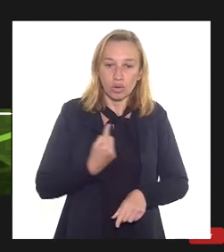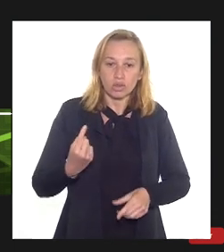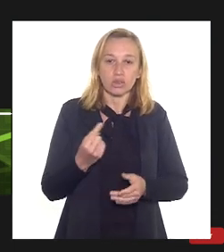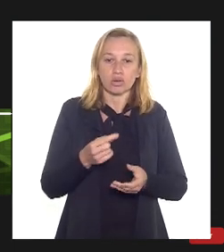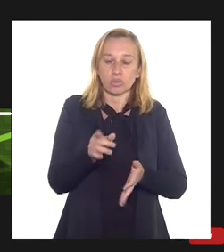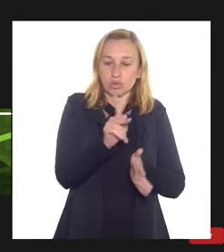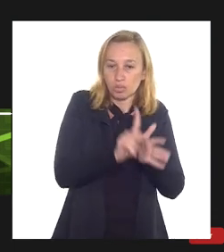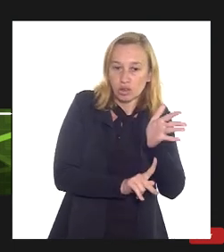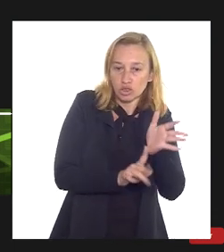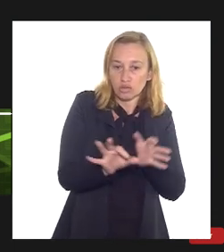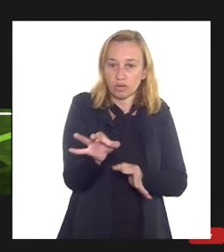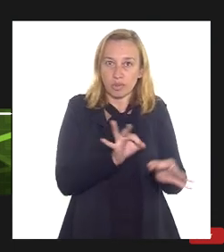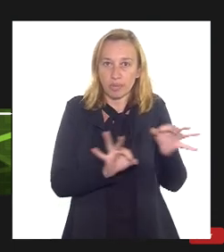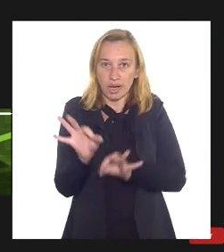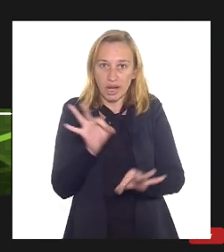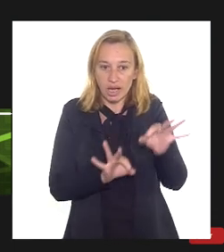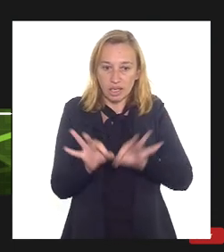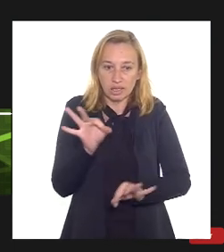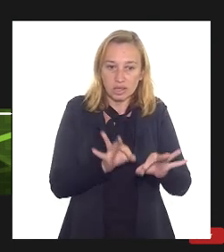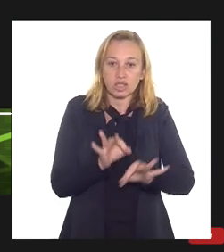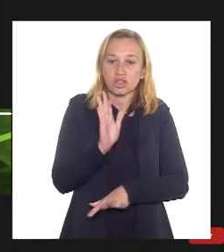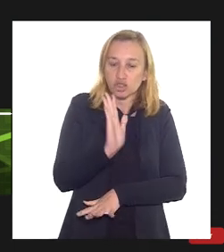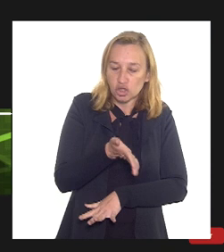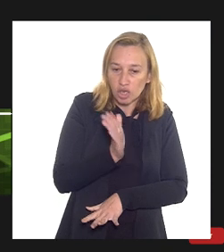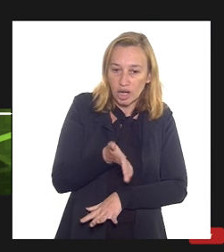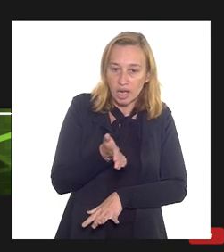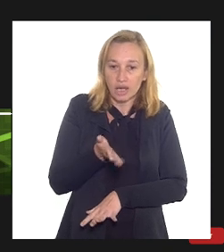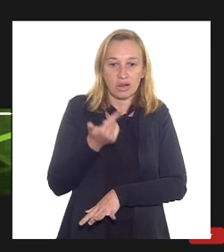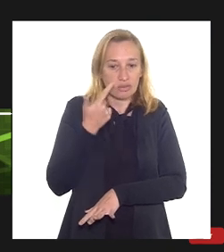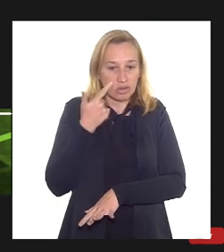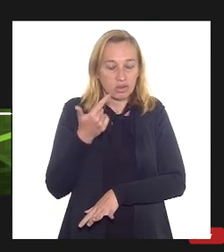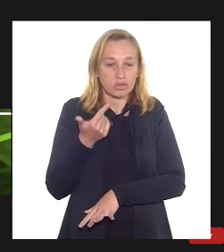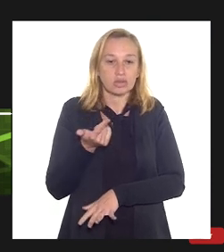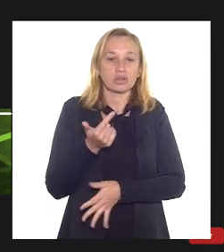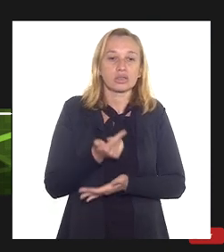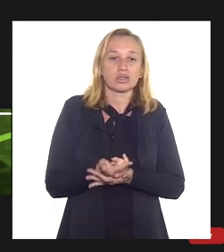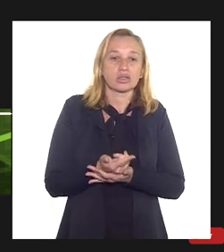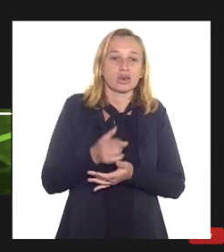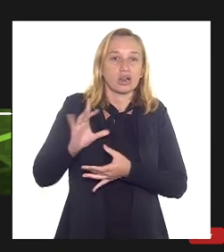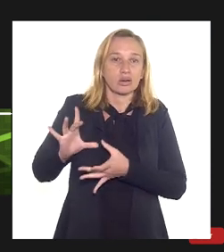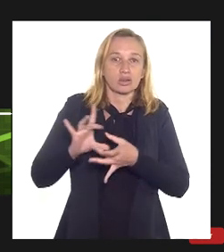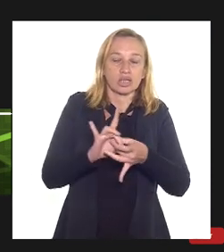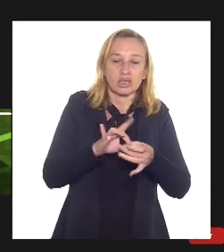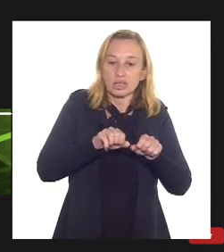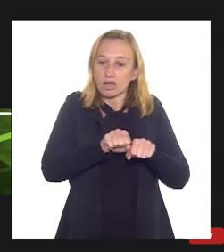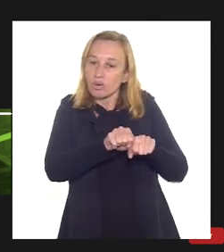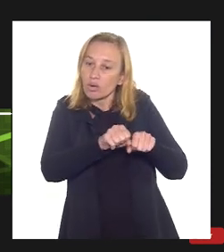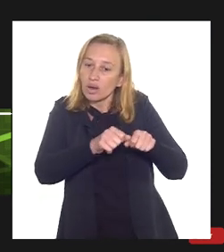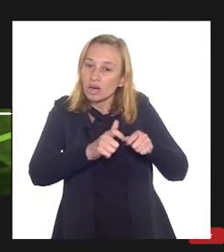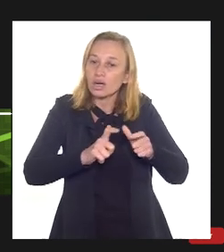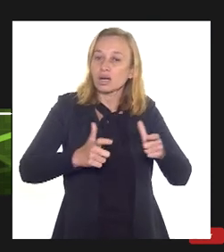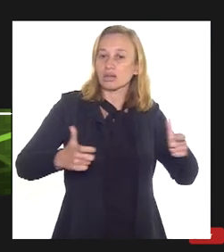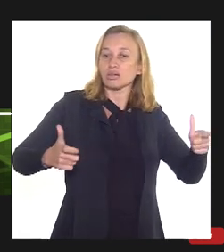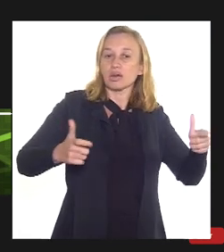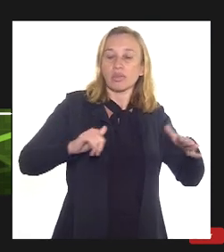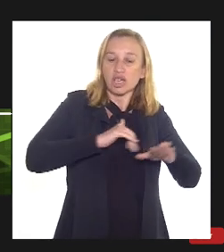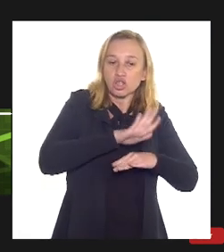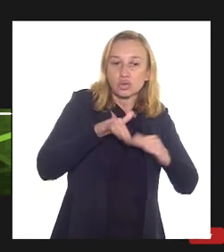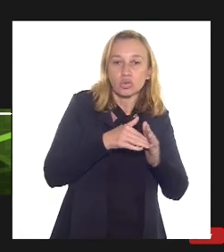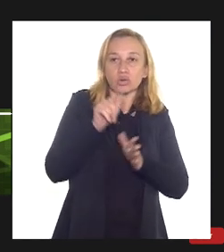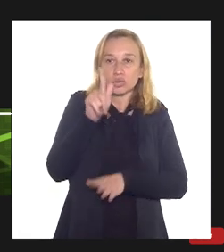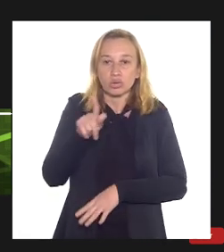foi feito, ele já era previsto e está sendo feito assim, a conexão ampla dele para que todo o gás possa ser